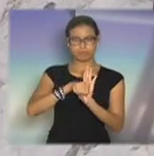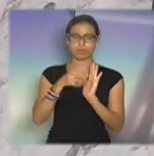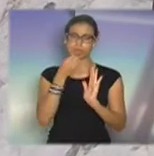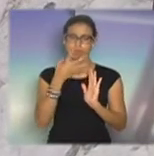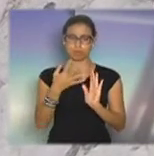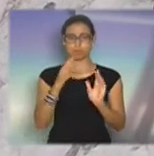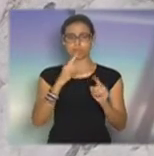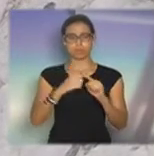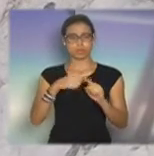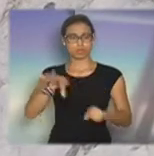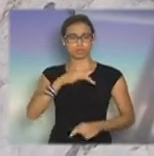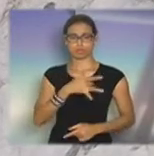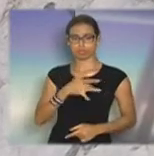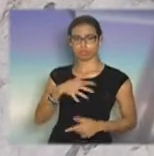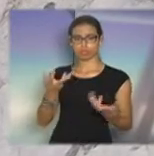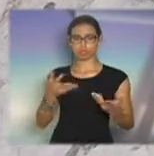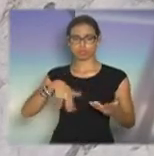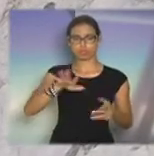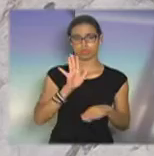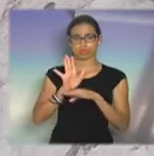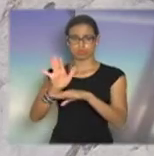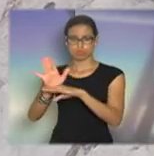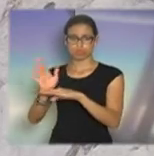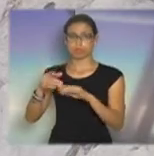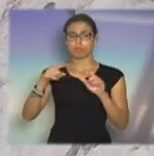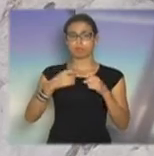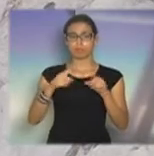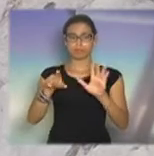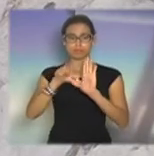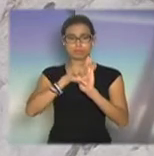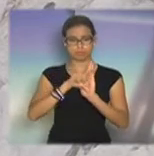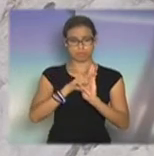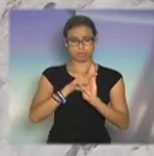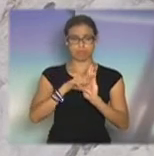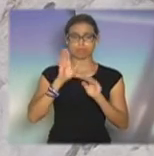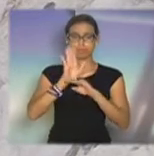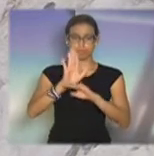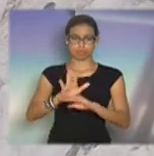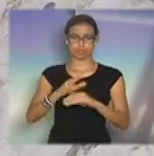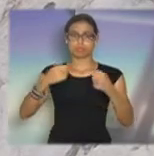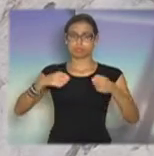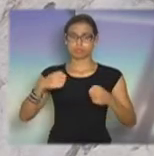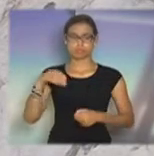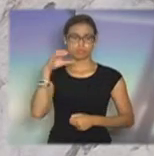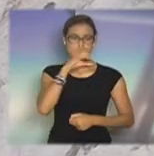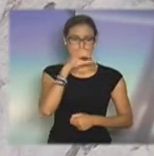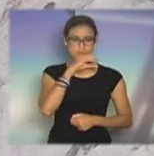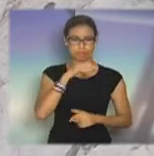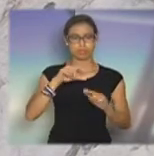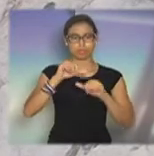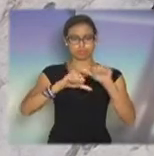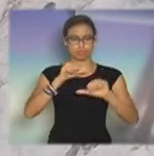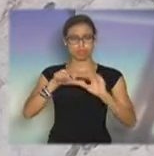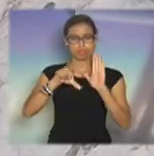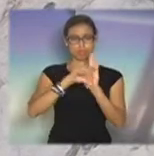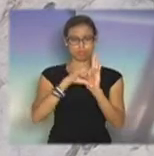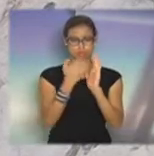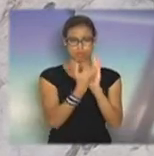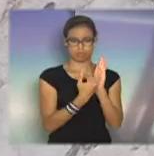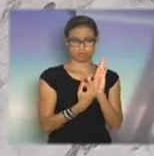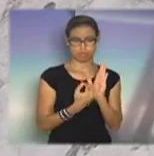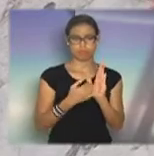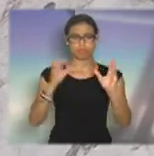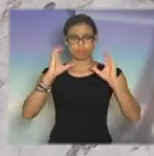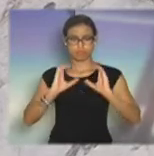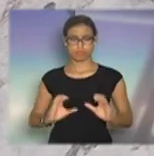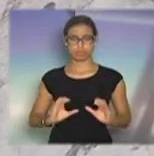todo mundo quer ajudar, e as leis favorecem. Então, nós precisamos mudar com urgência as nossas leis. Os cidadãos estão